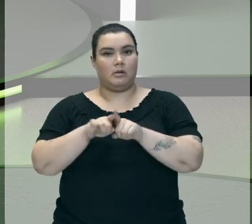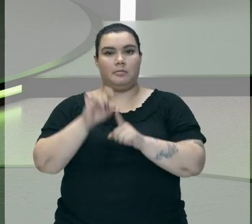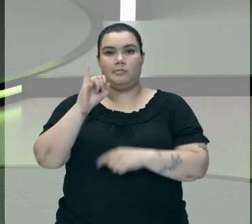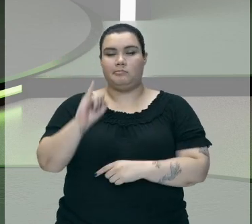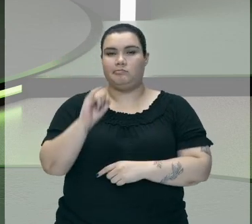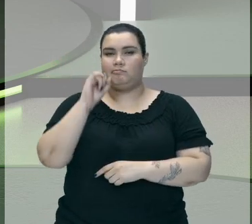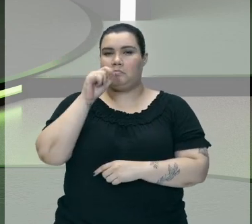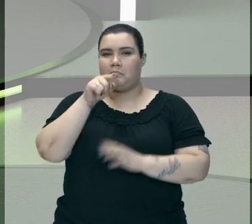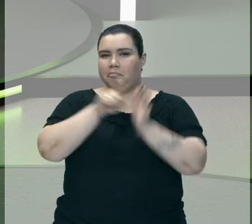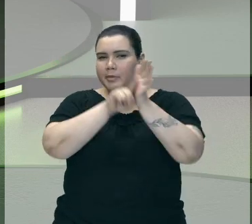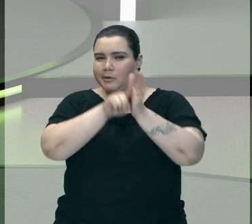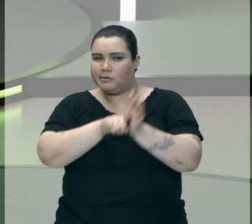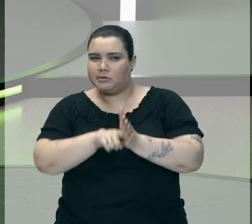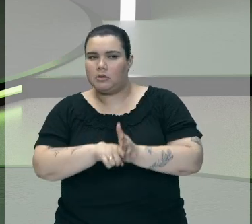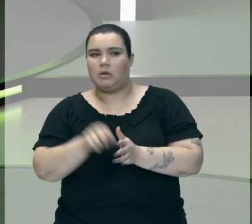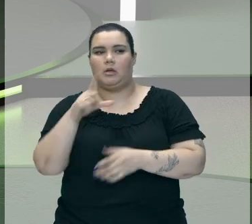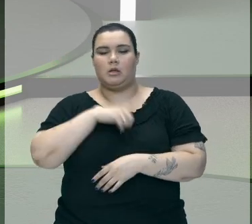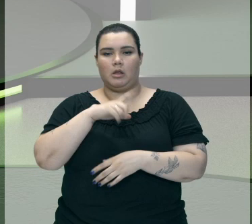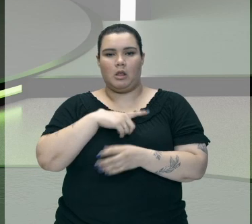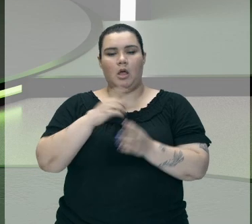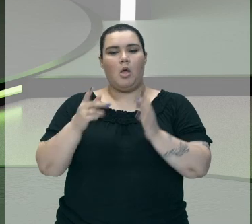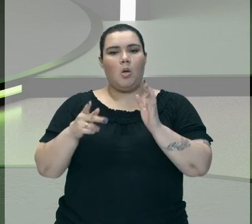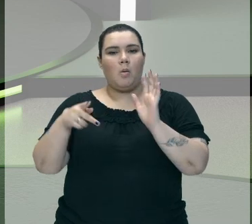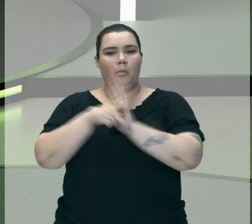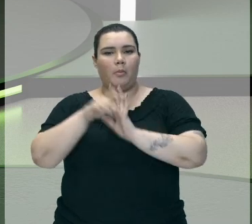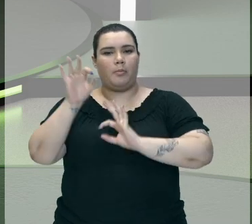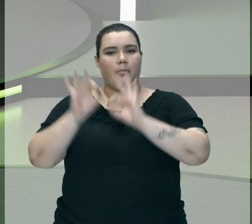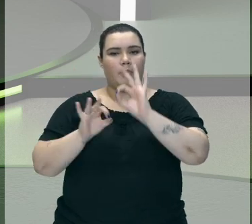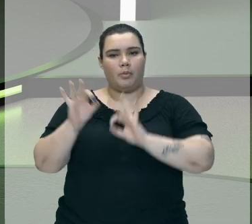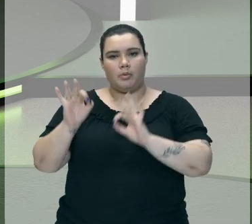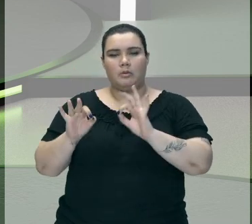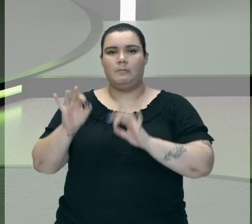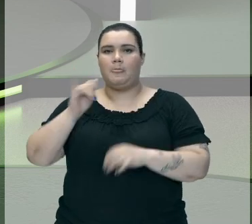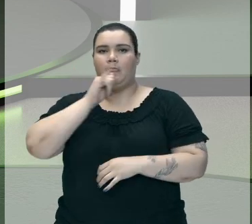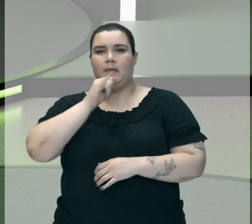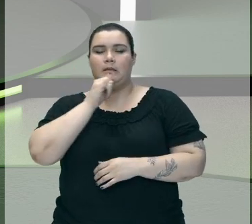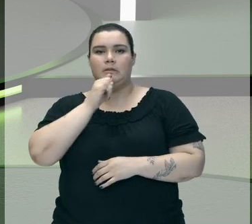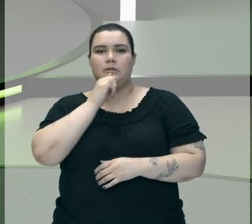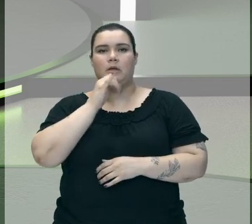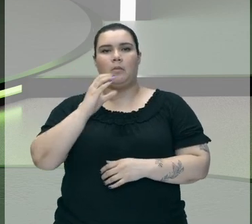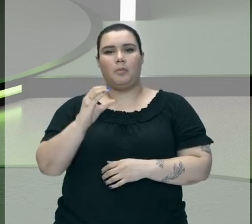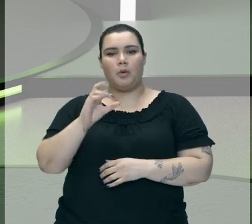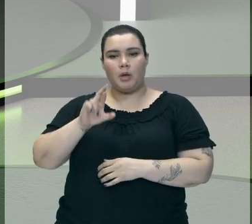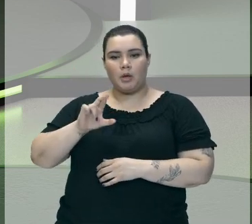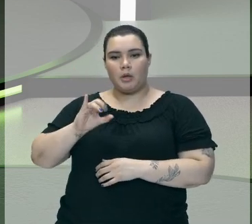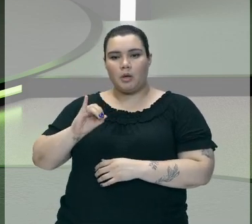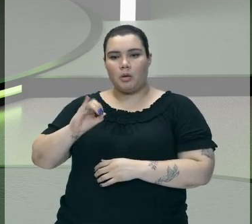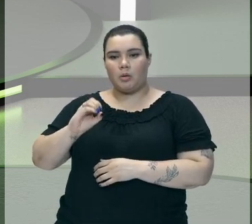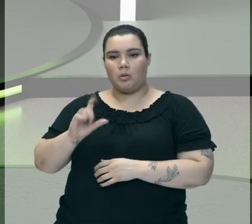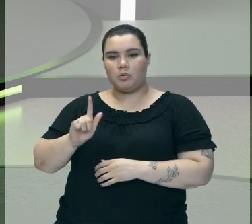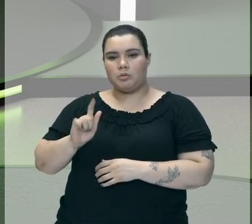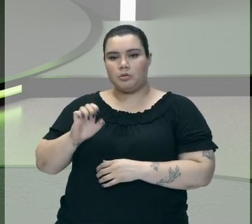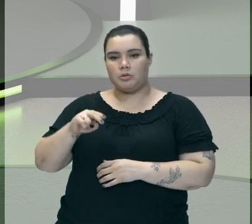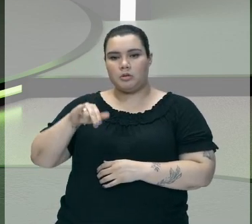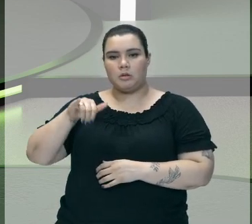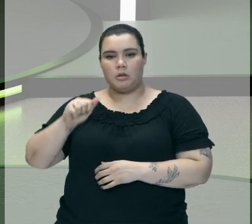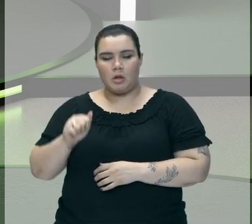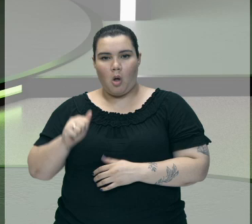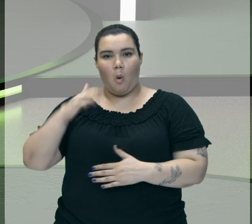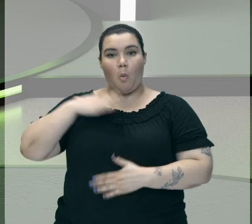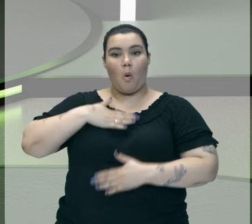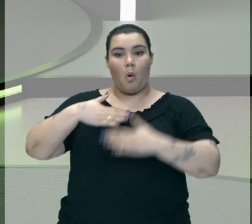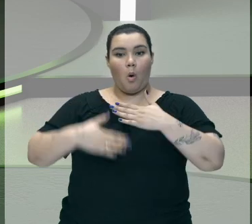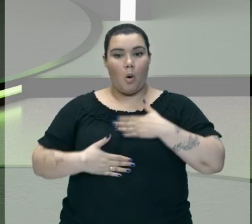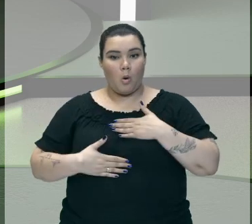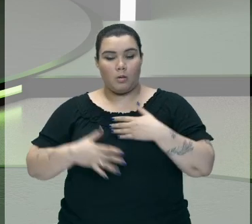Existe um Processo De criogenia Pra guardar Os corpos E aí Lá Na frente Existir